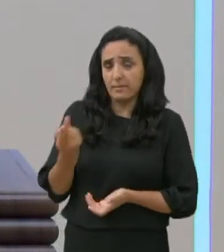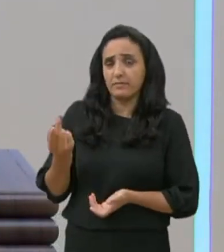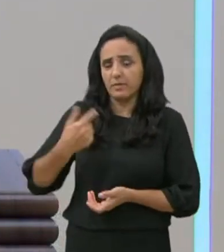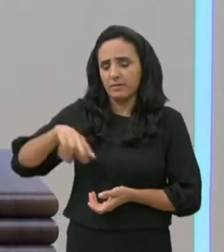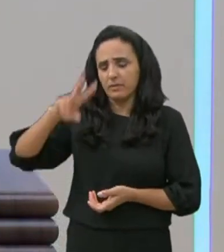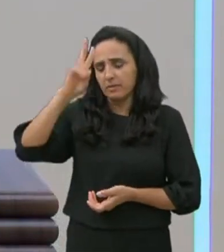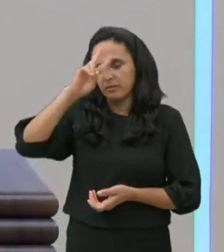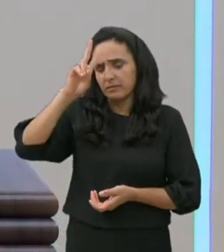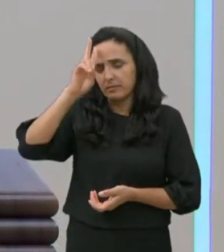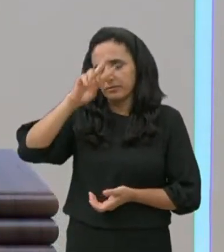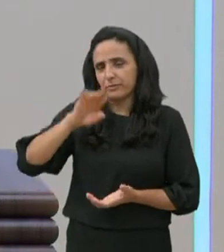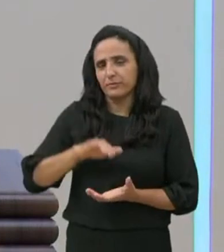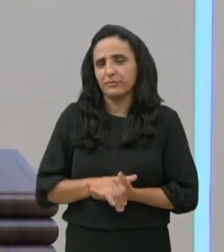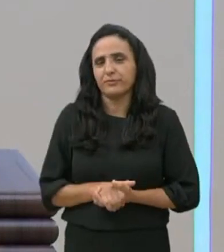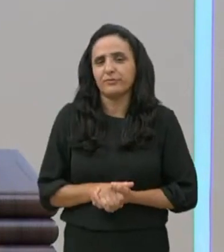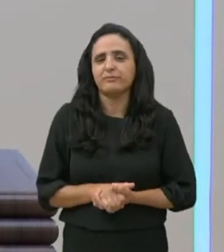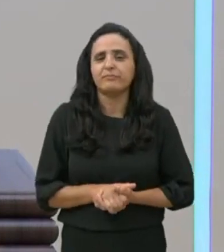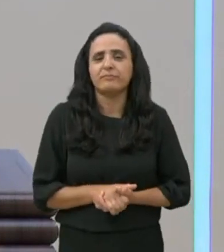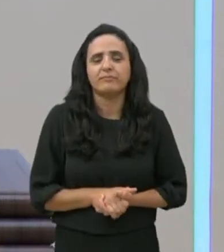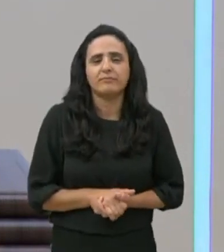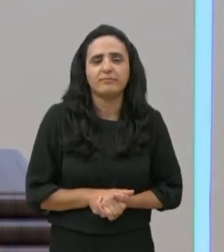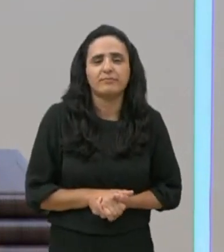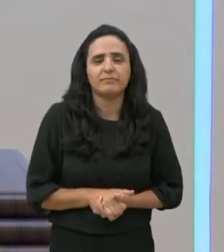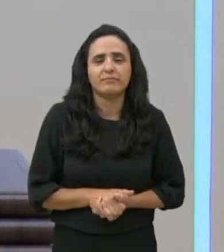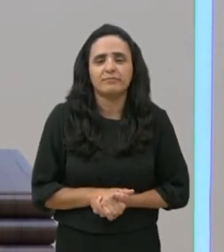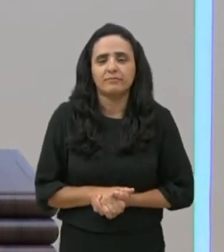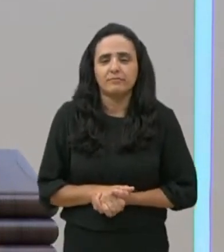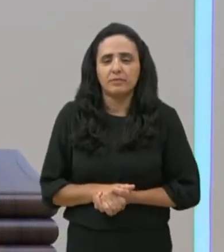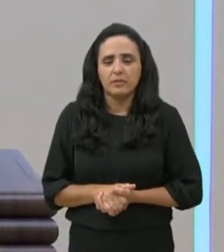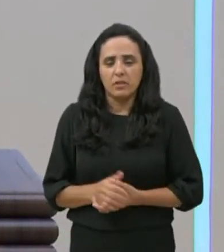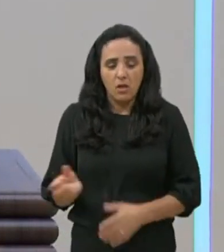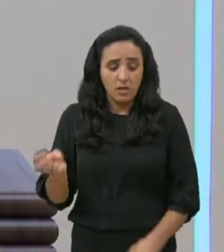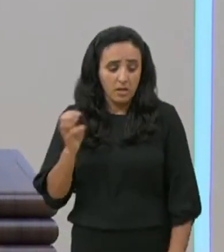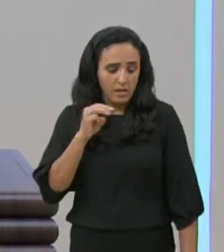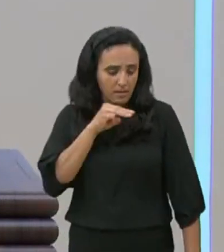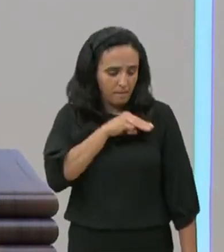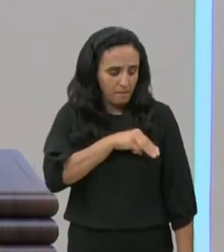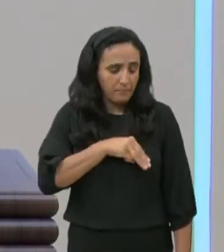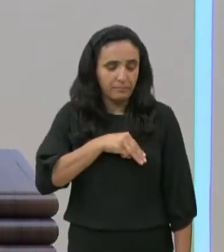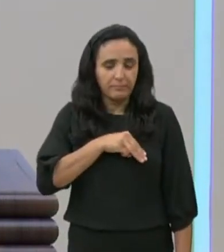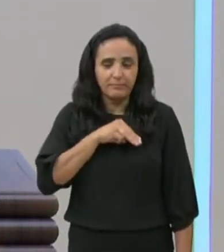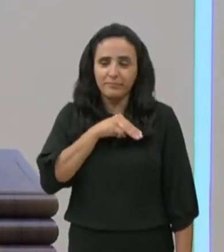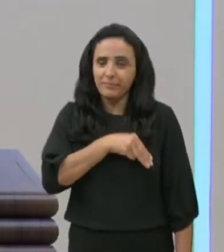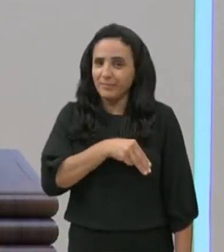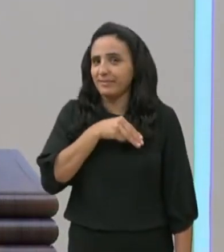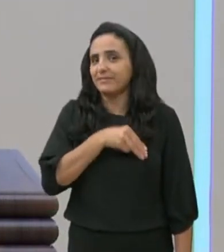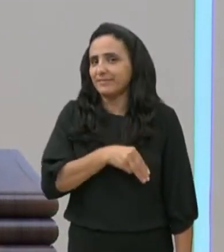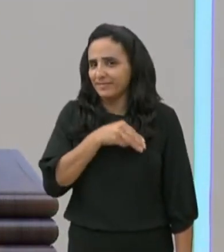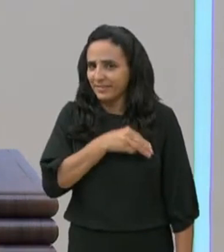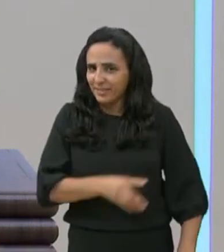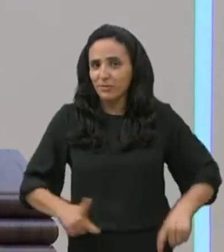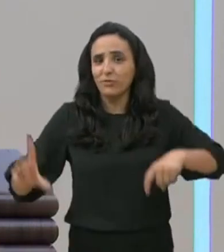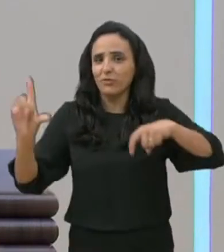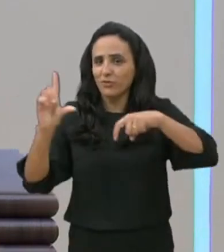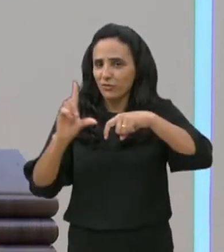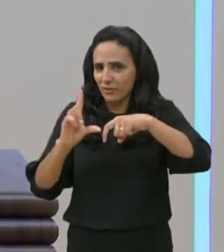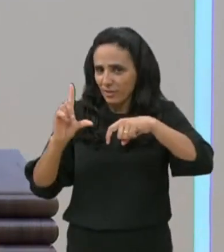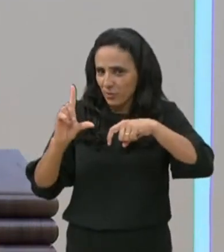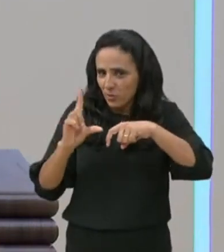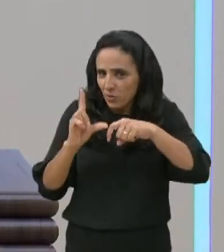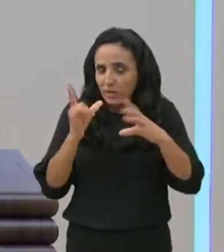evangelistas, tanto Mateus como Lucas, se complementam no bojo da história,